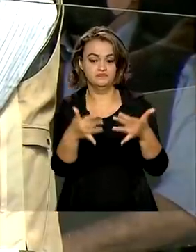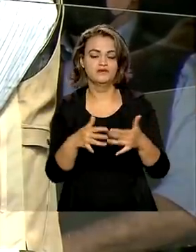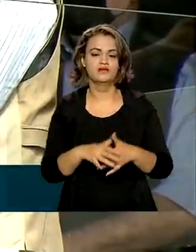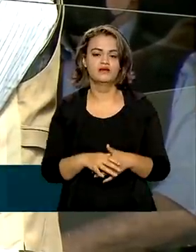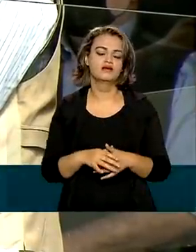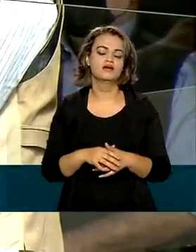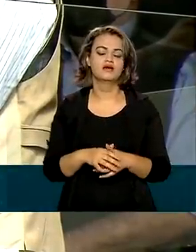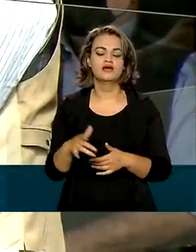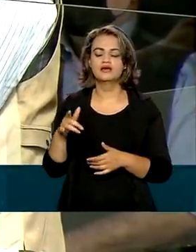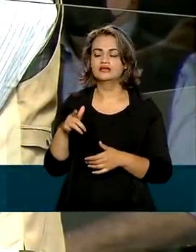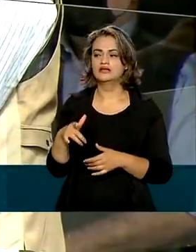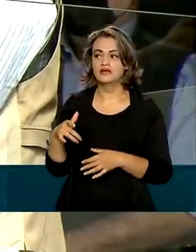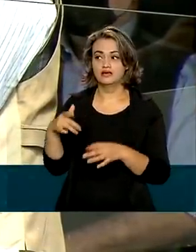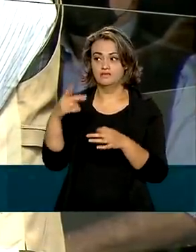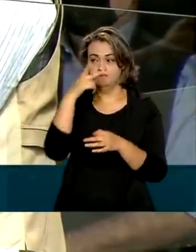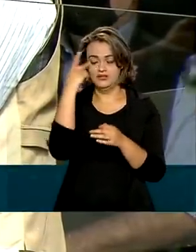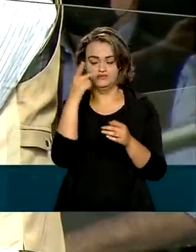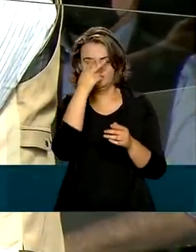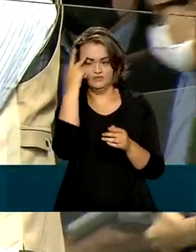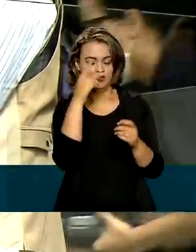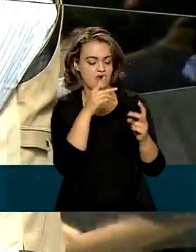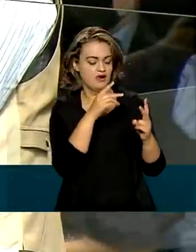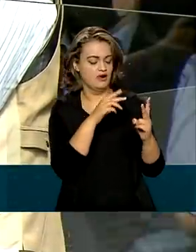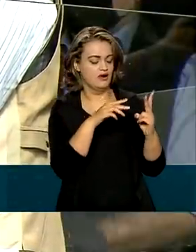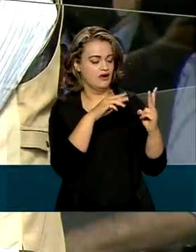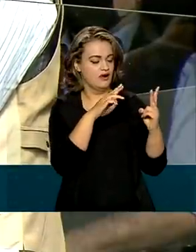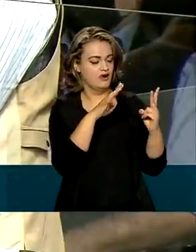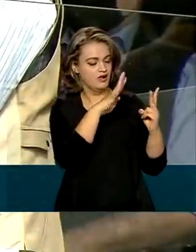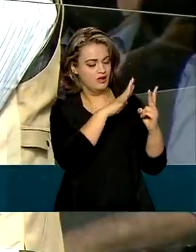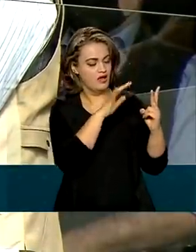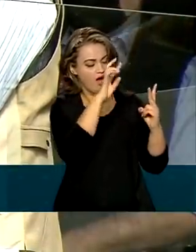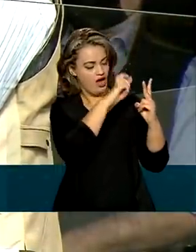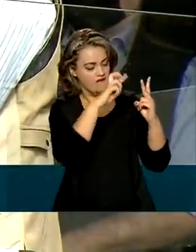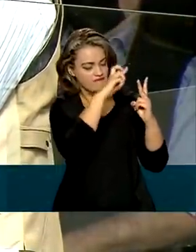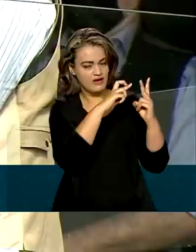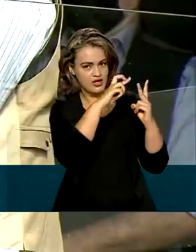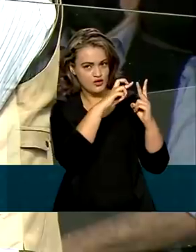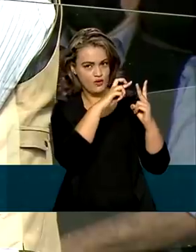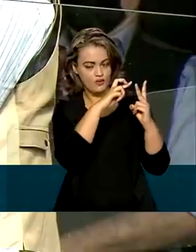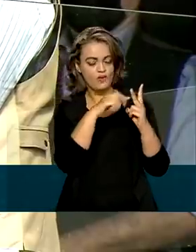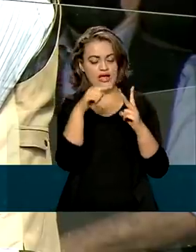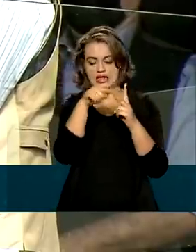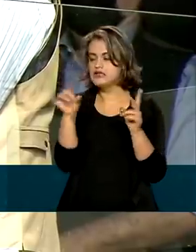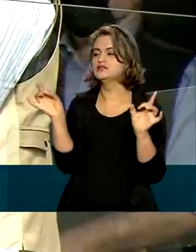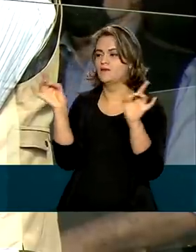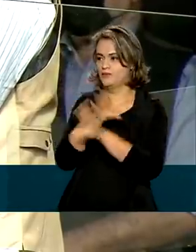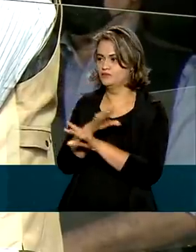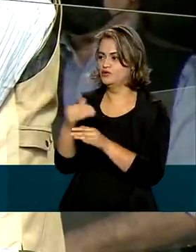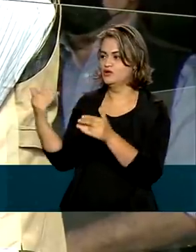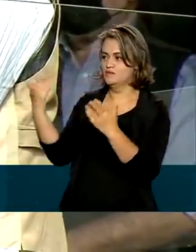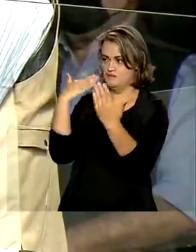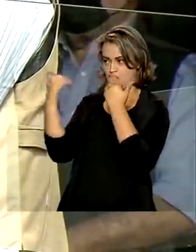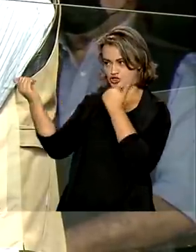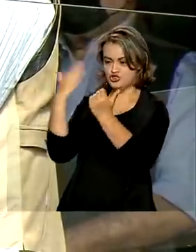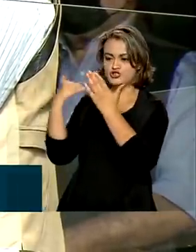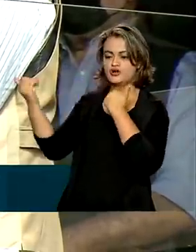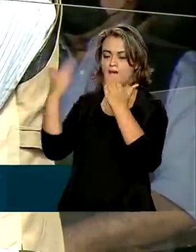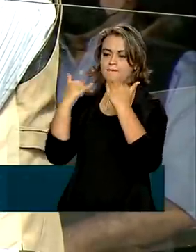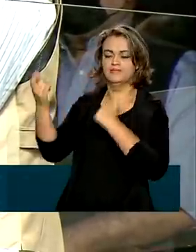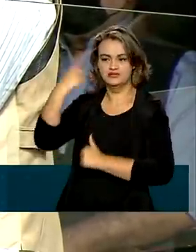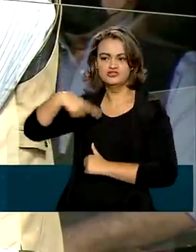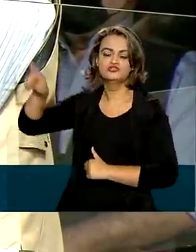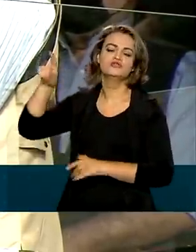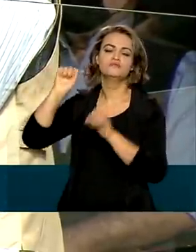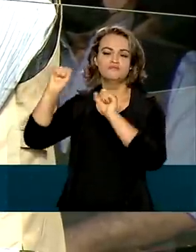nós estamos prontos a atender um chamado, depois de uma outra certificação que é